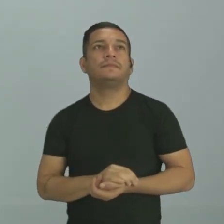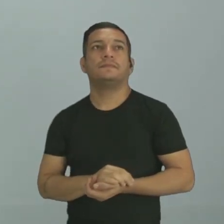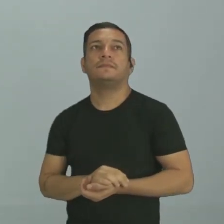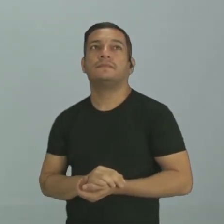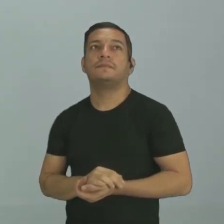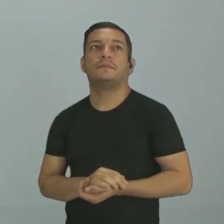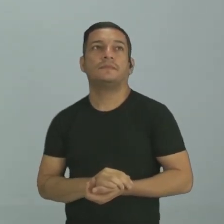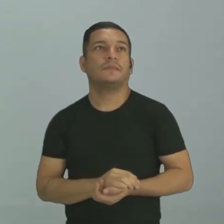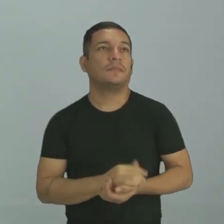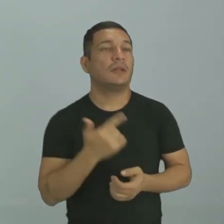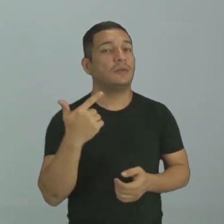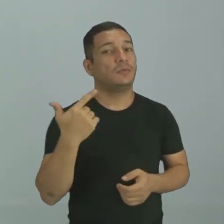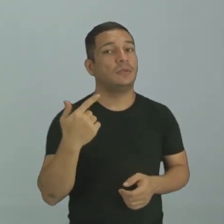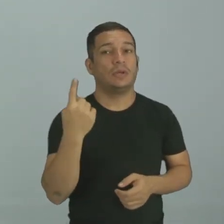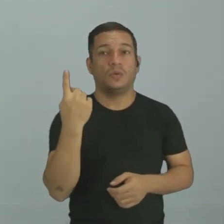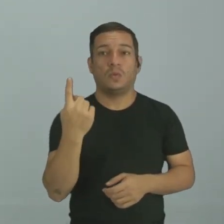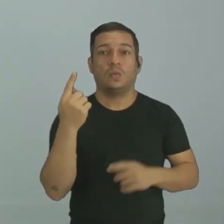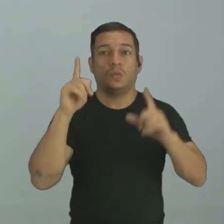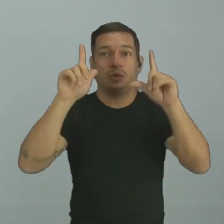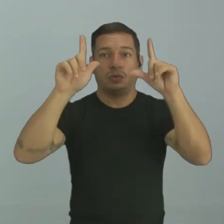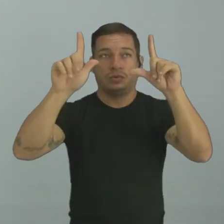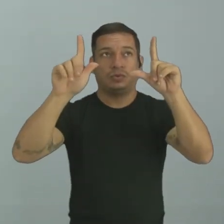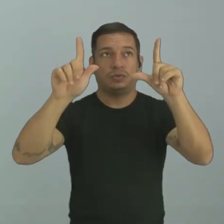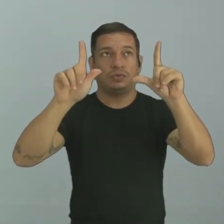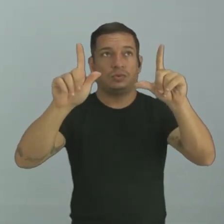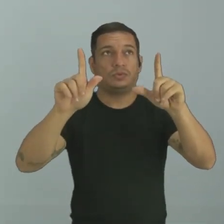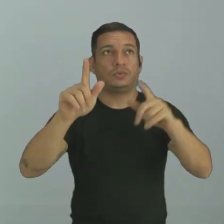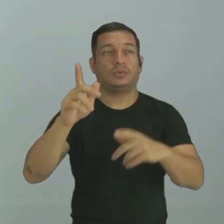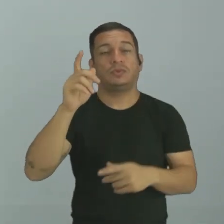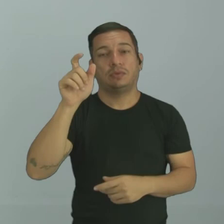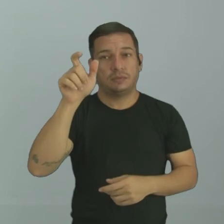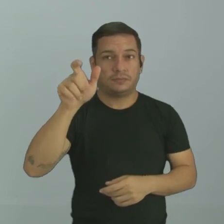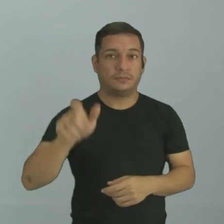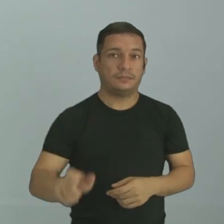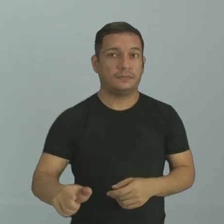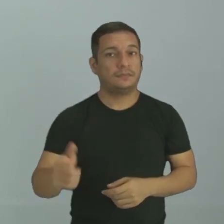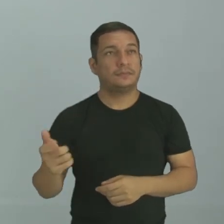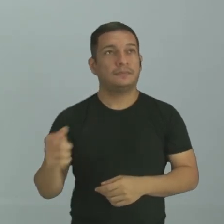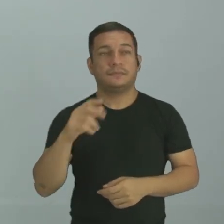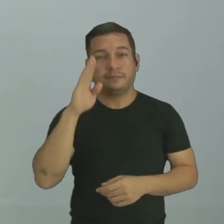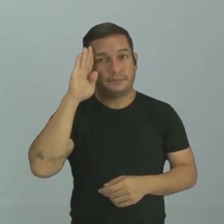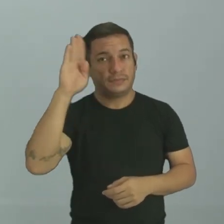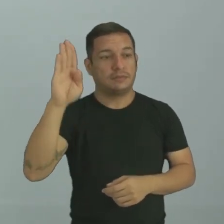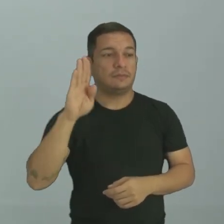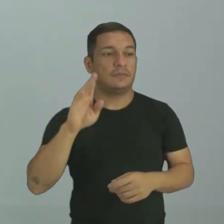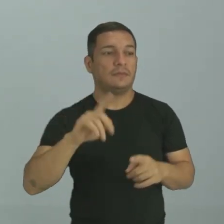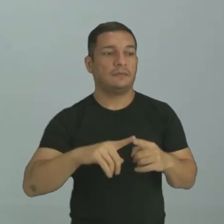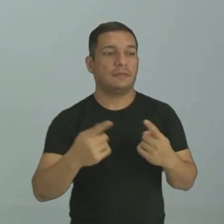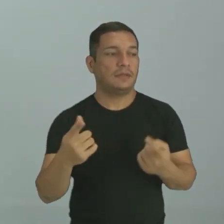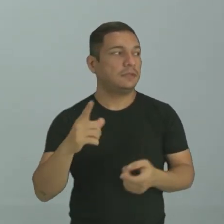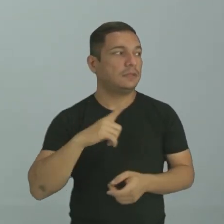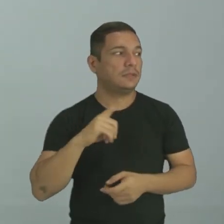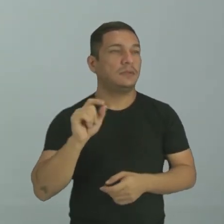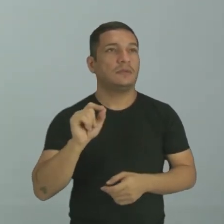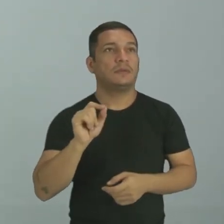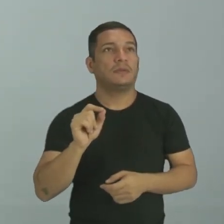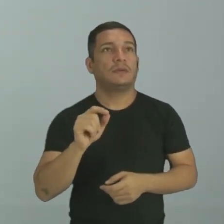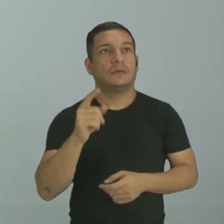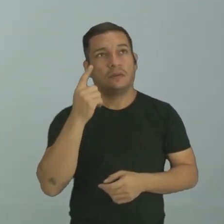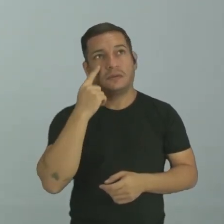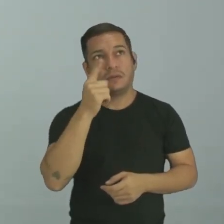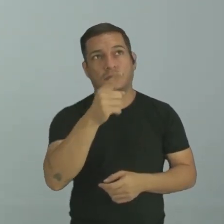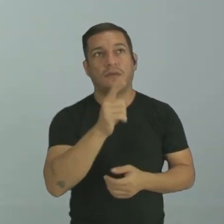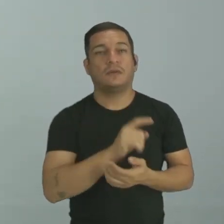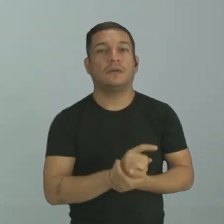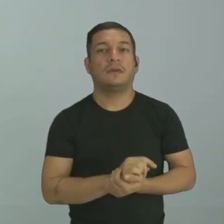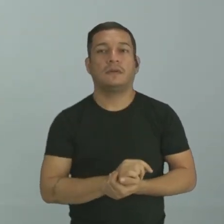Ele não tem uma tirinha do personagem. Do personagem principal. Mas aqui, ó. Essa aqui não é uma tirinha, ó. Ela